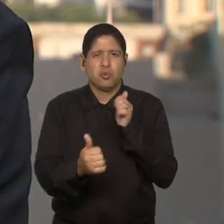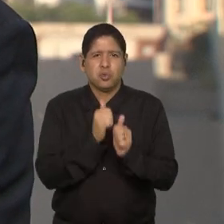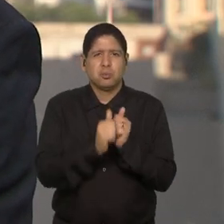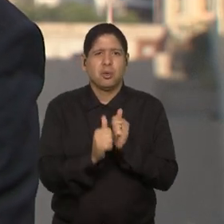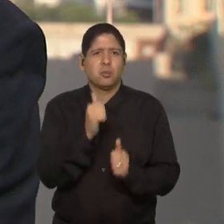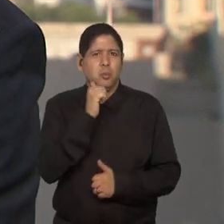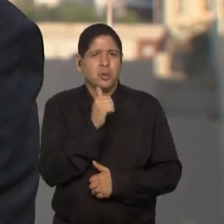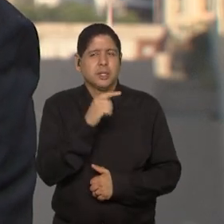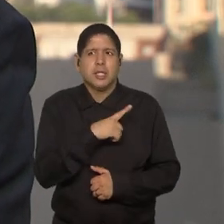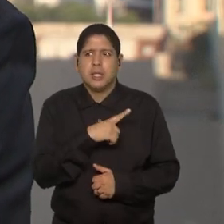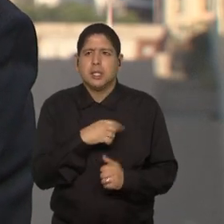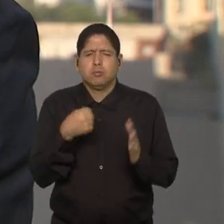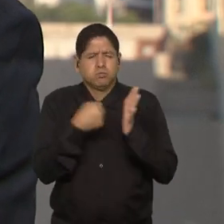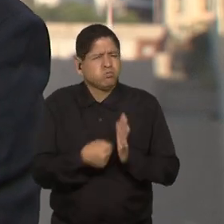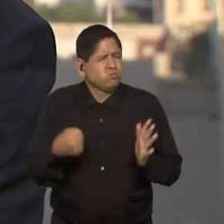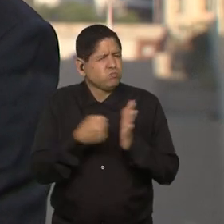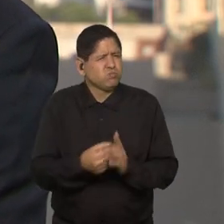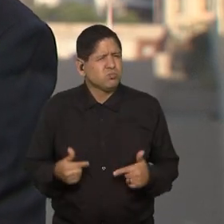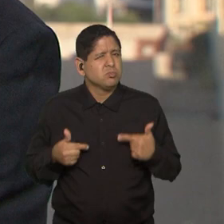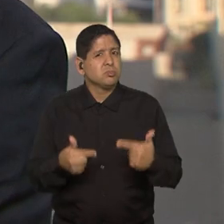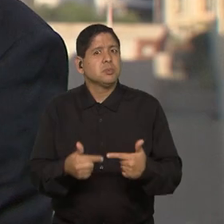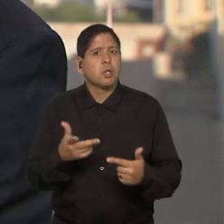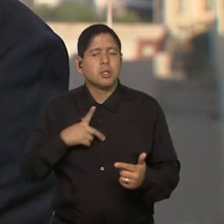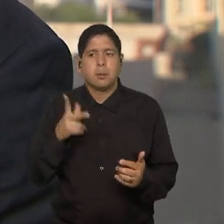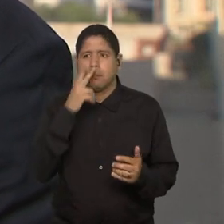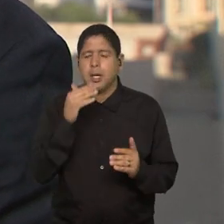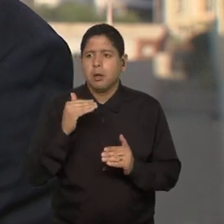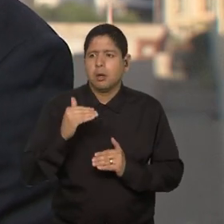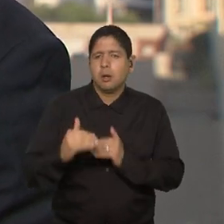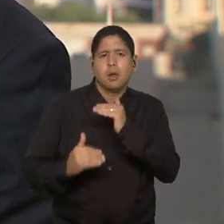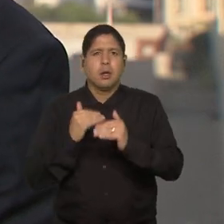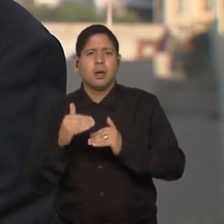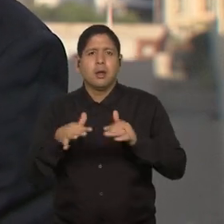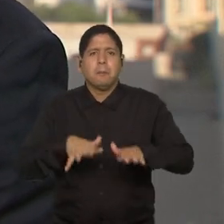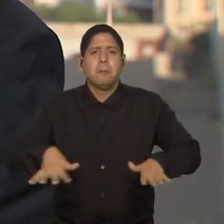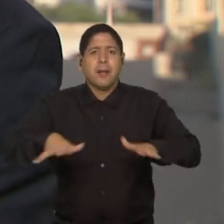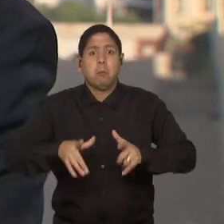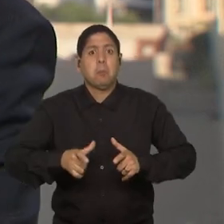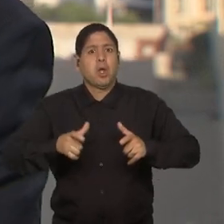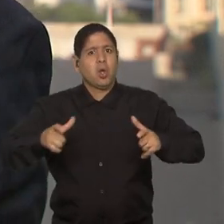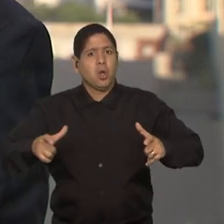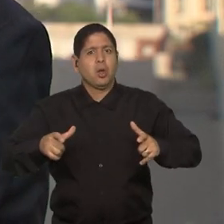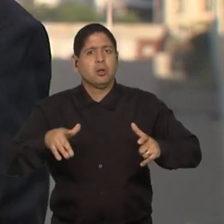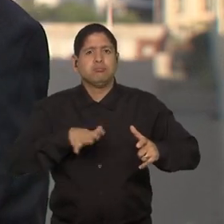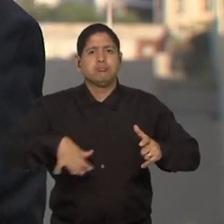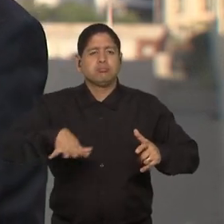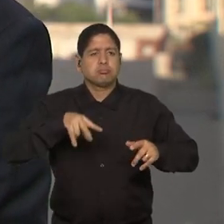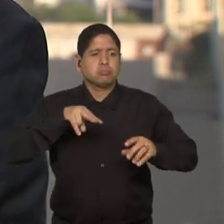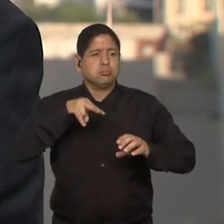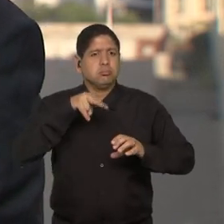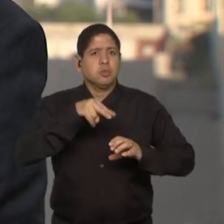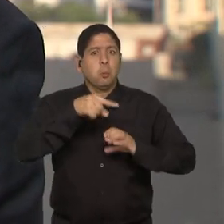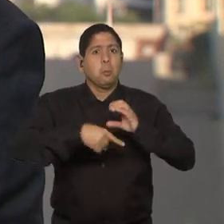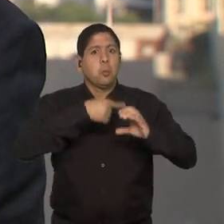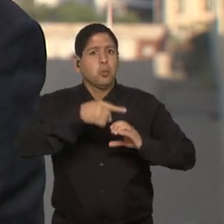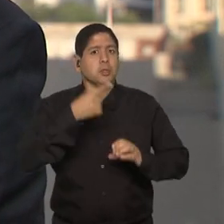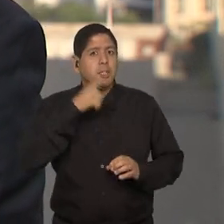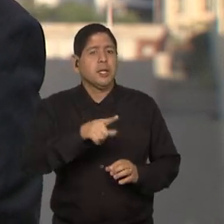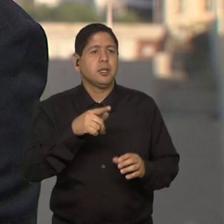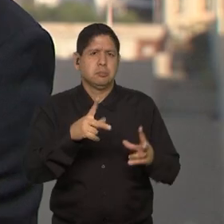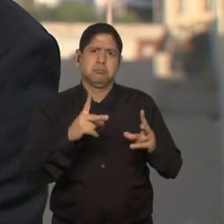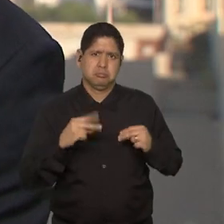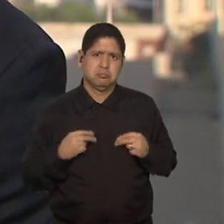mais que tenha toda a sua luta, etc., está galgando um espaço maior no cenário mundial, lugar merecido.